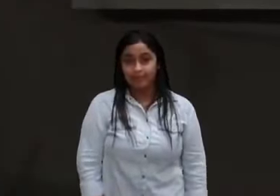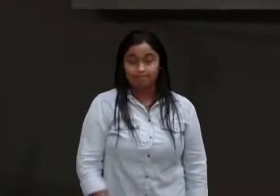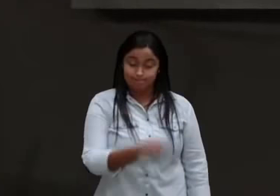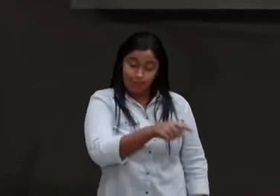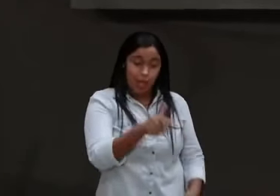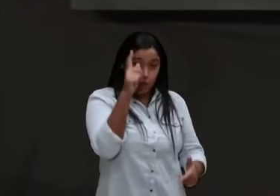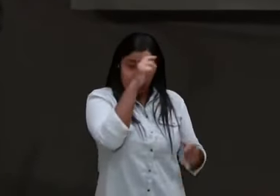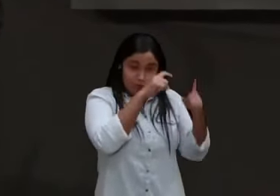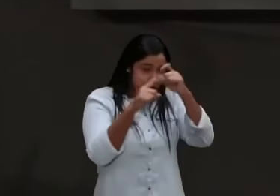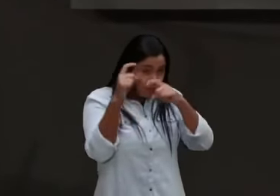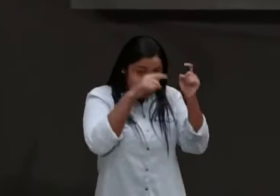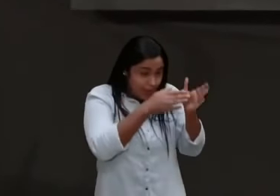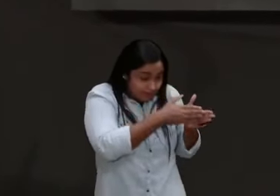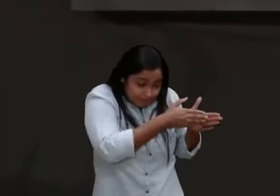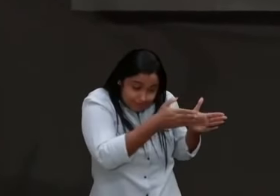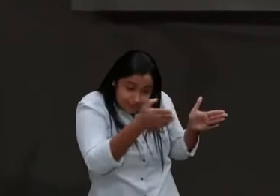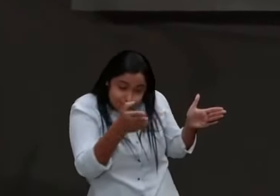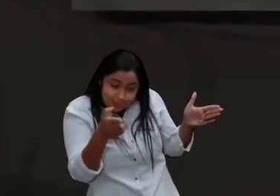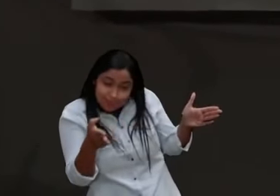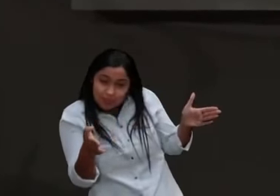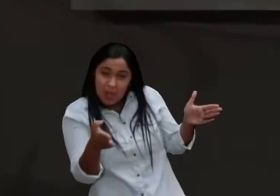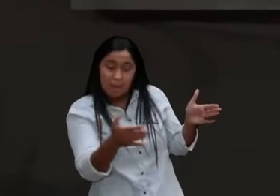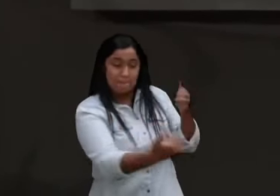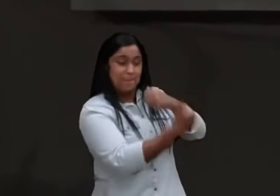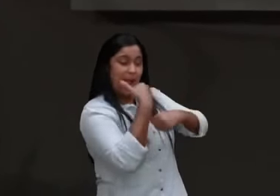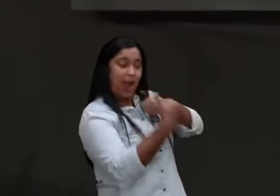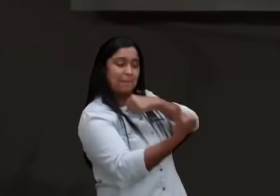reconhece que Deus é o único que merece confiança,